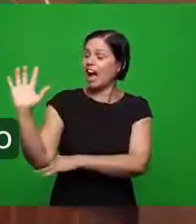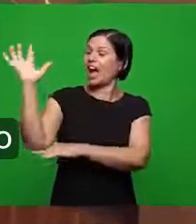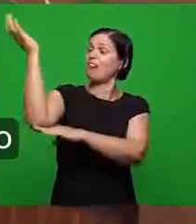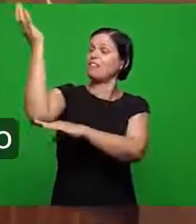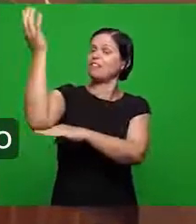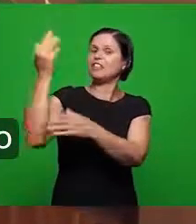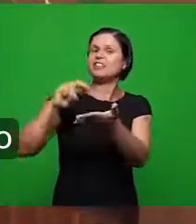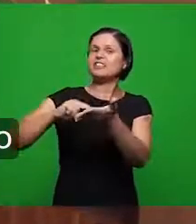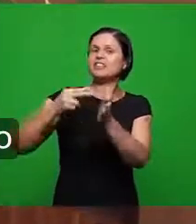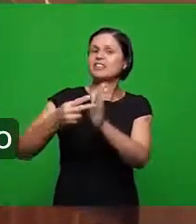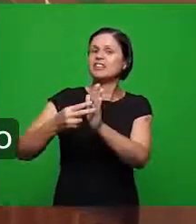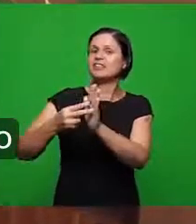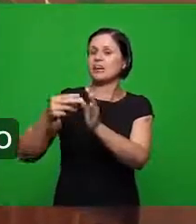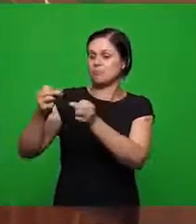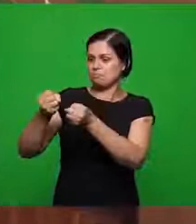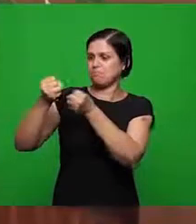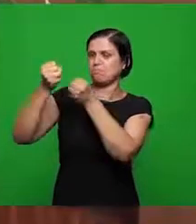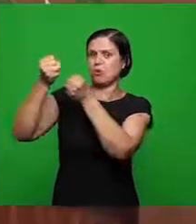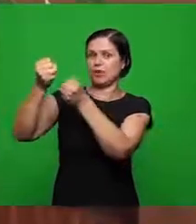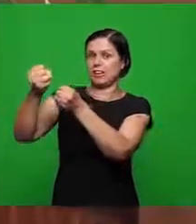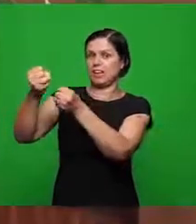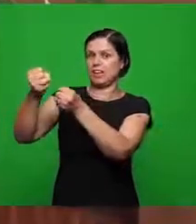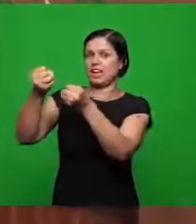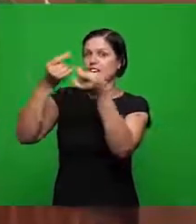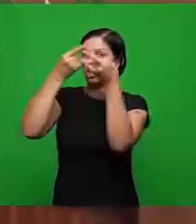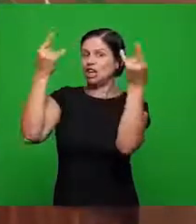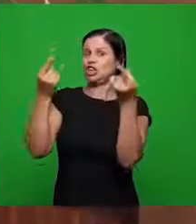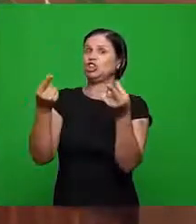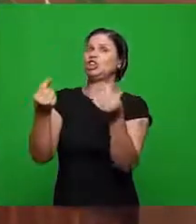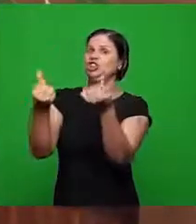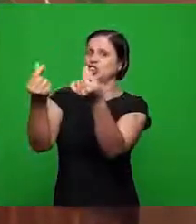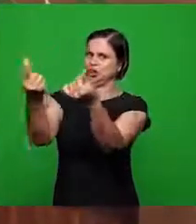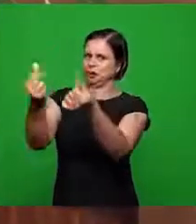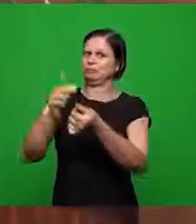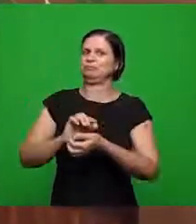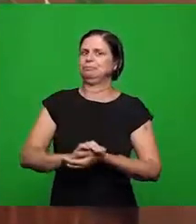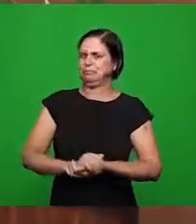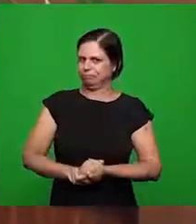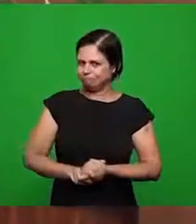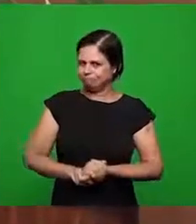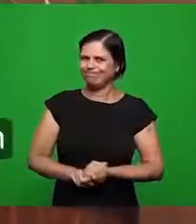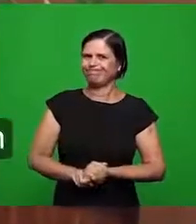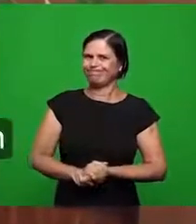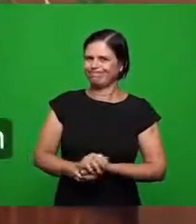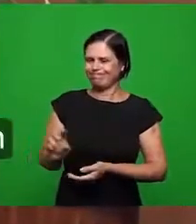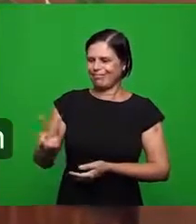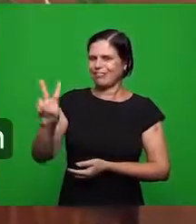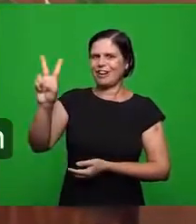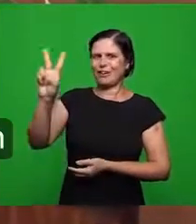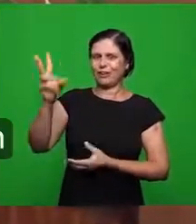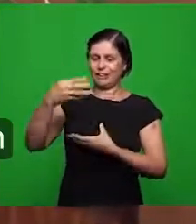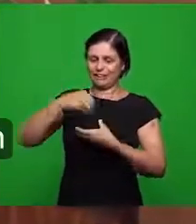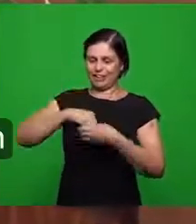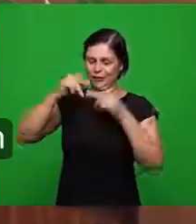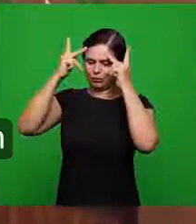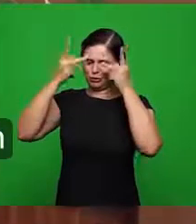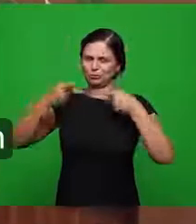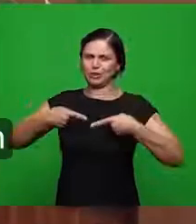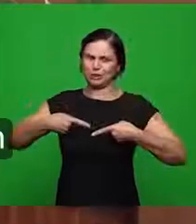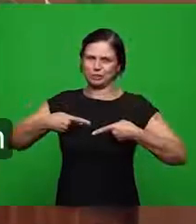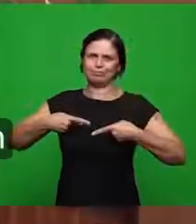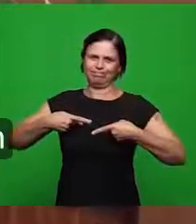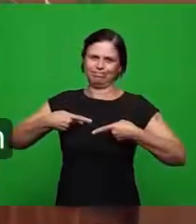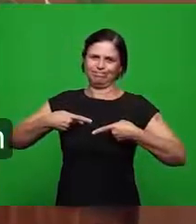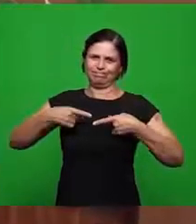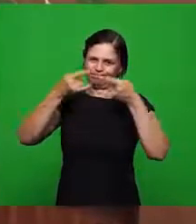fé é capaz de produzir na vida do homem o seu valor na vida do homem e Jesus diz assim